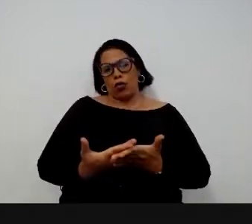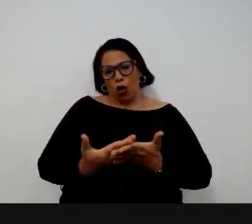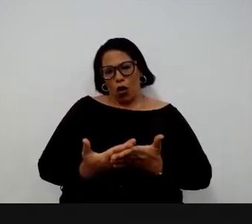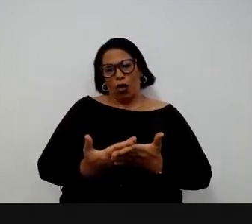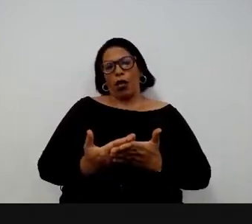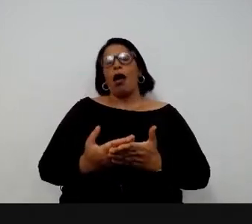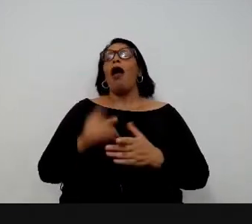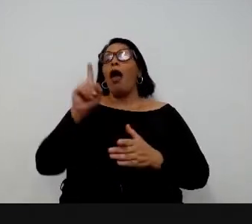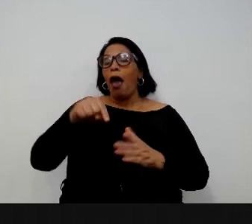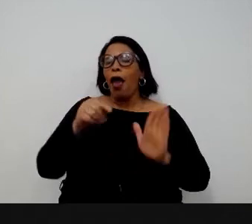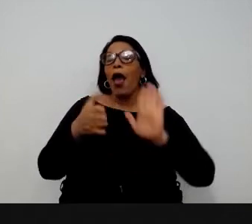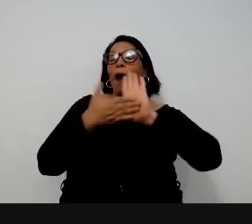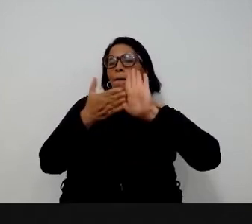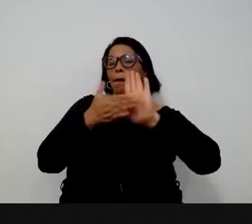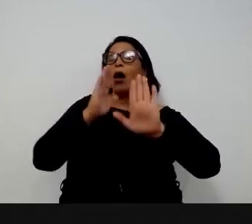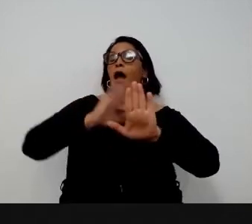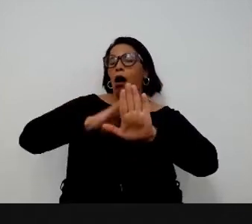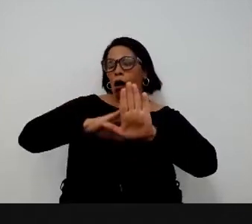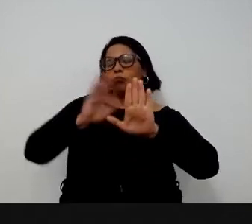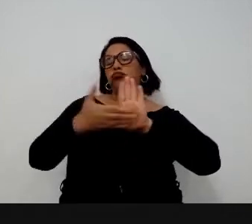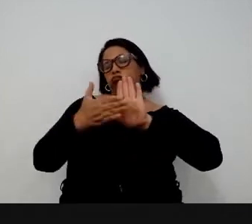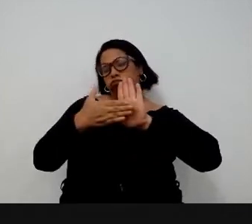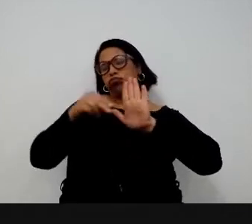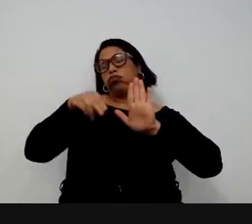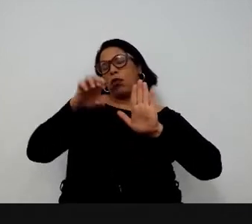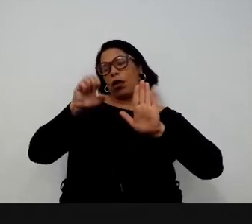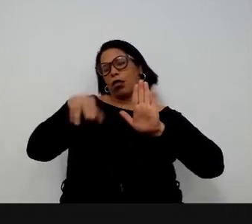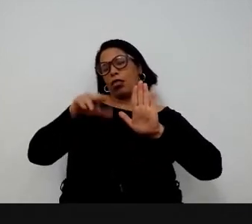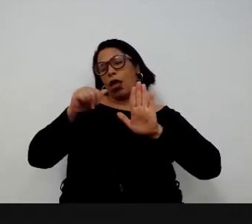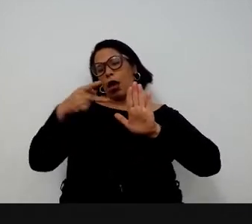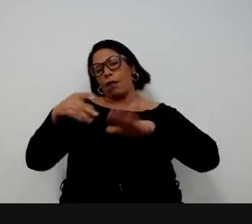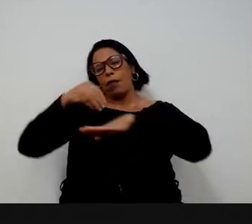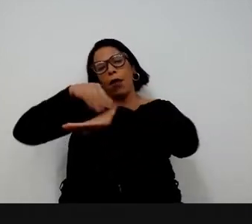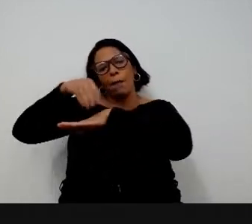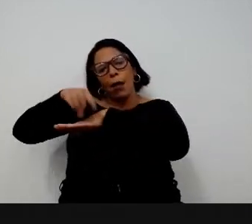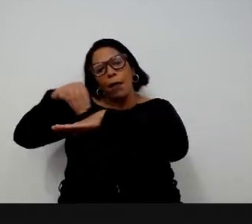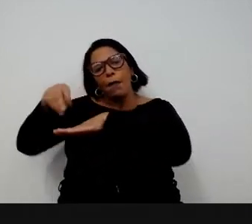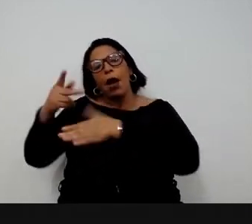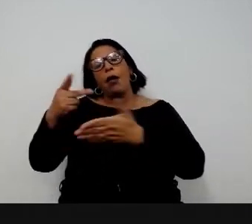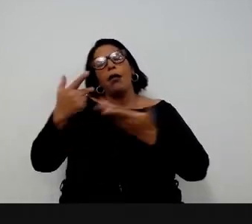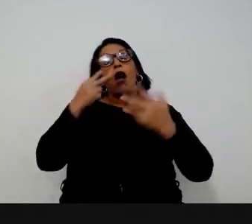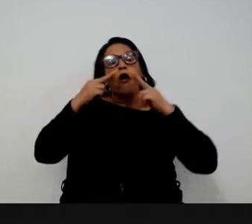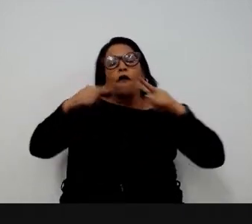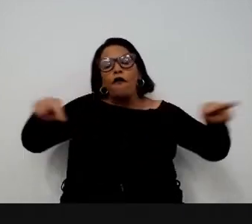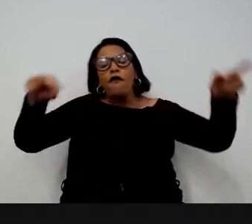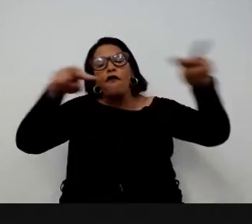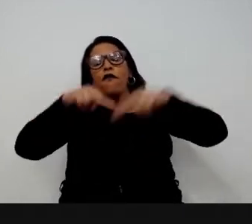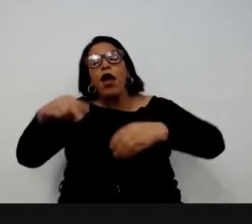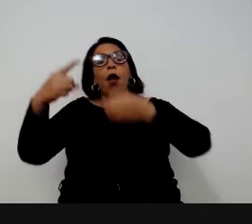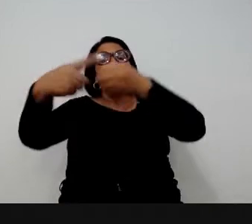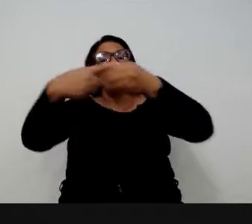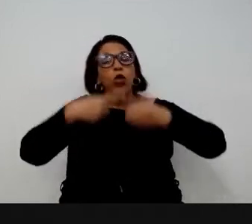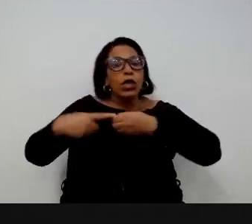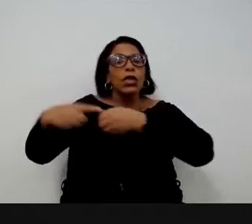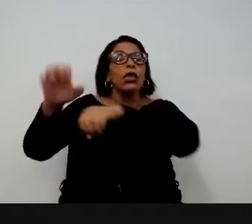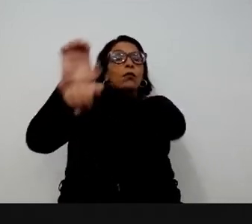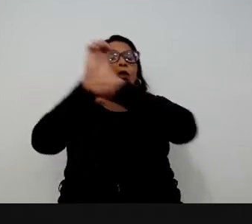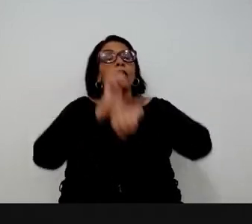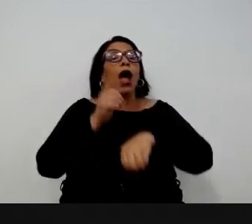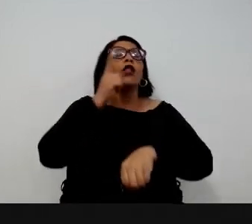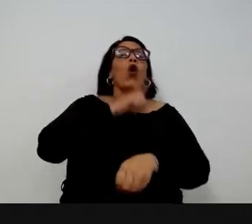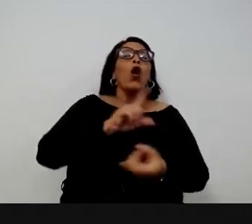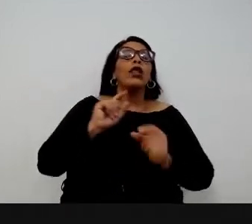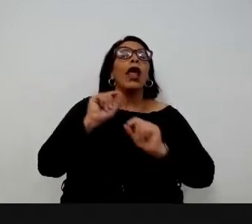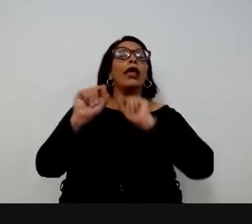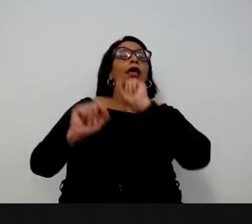É isso que o nosso índice propõe a começar a fazer. A dar esse mapeamento para que a gente consiga ver o que funcionou o que não funcionou